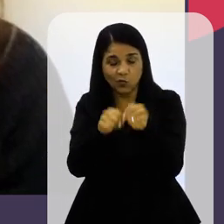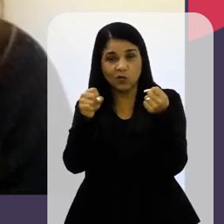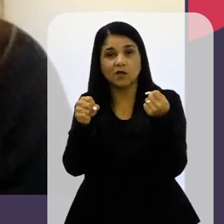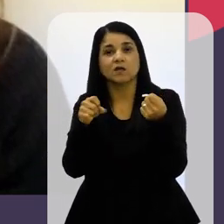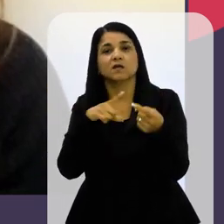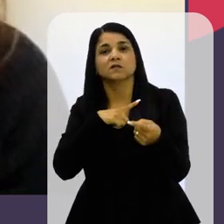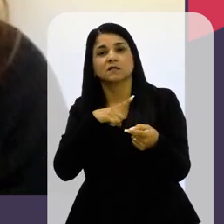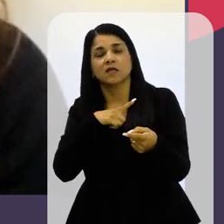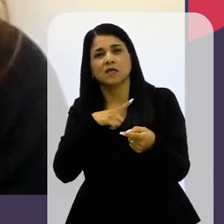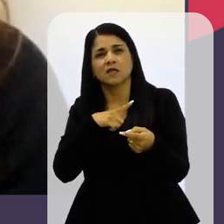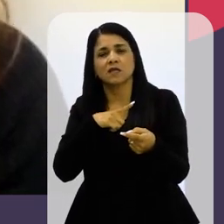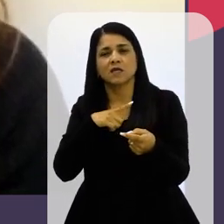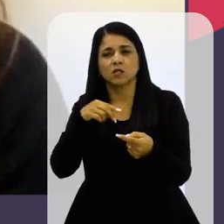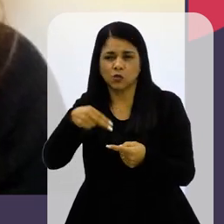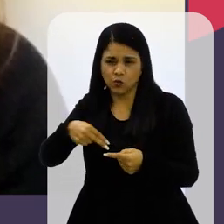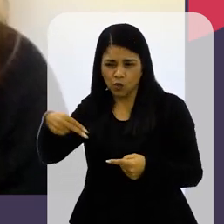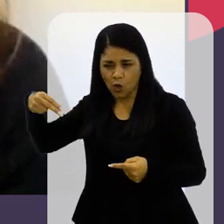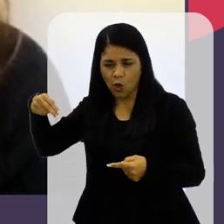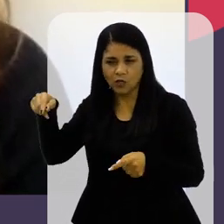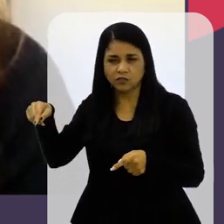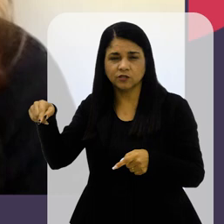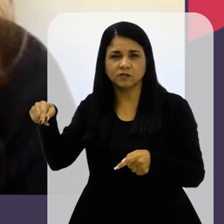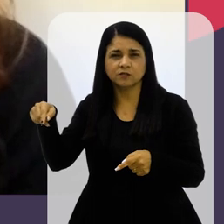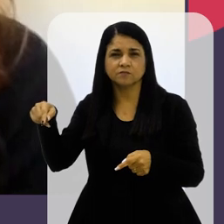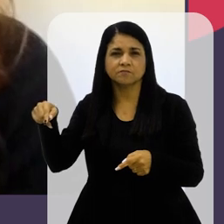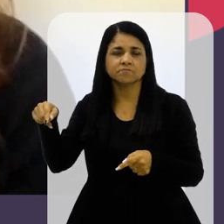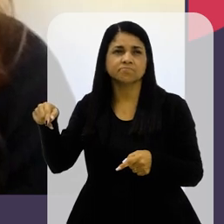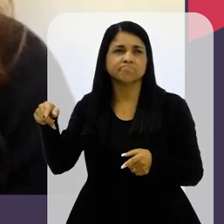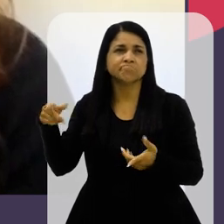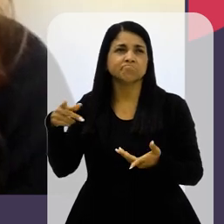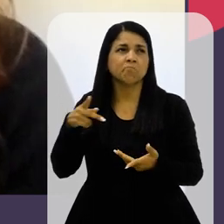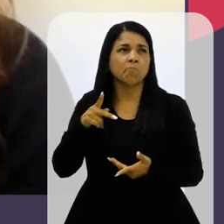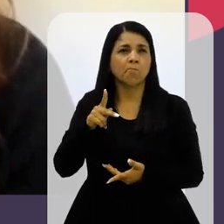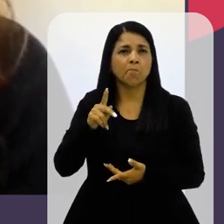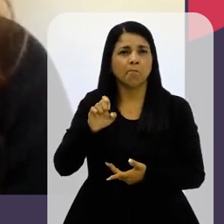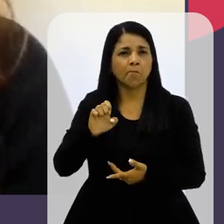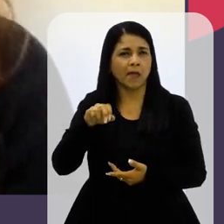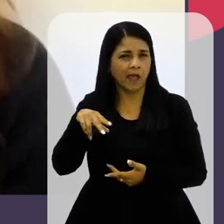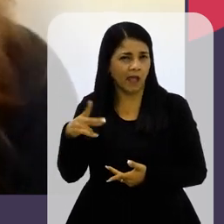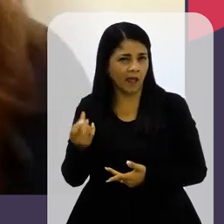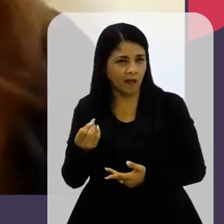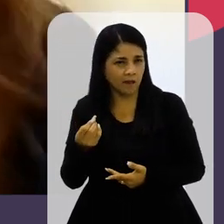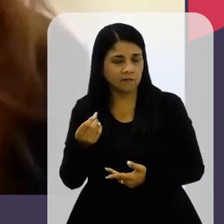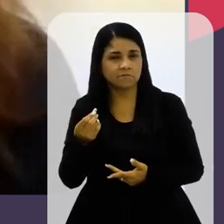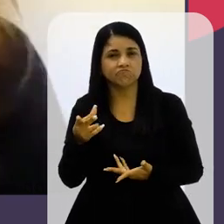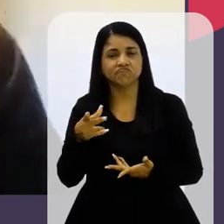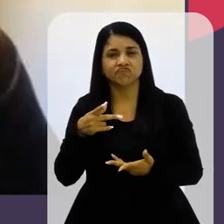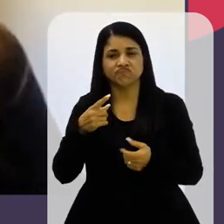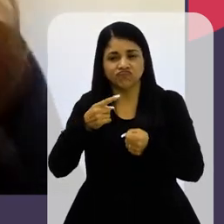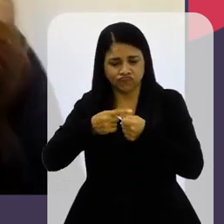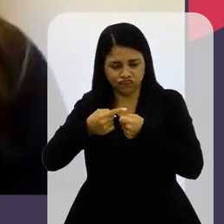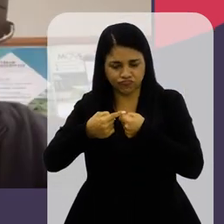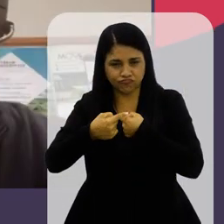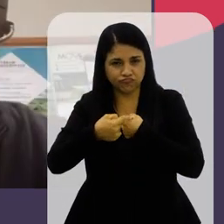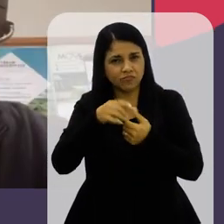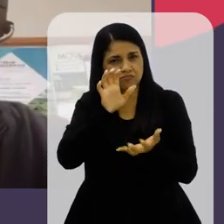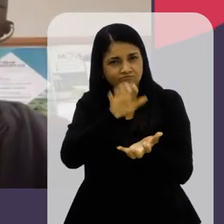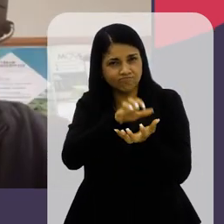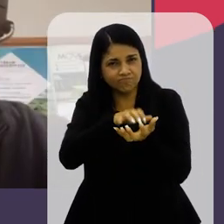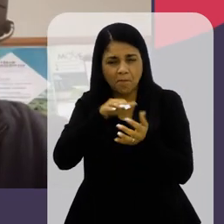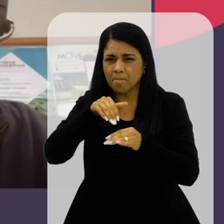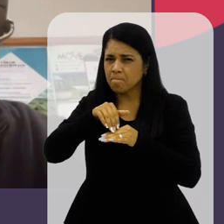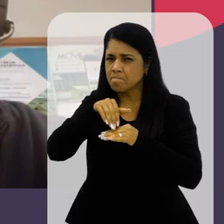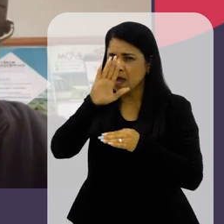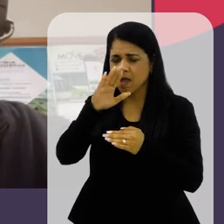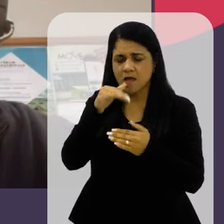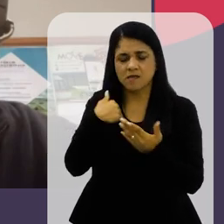E Penha Que são Mais no norte Né Mas eu acredito Que o Santa Cruz Ele aparece Com maior Frequência No estudo